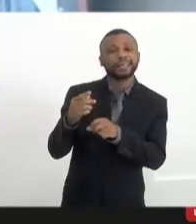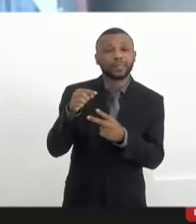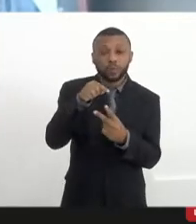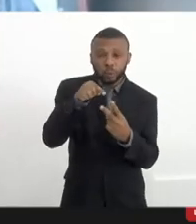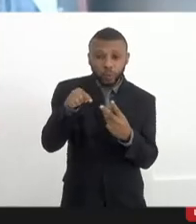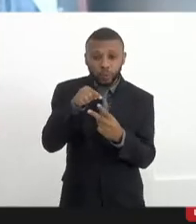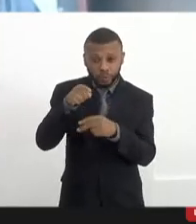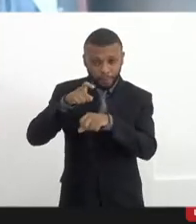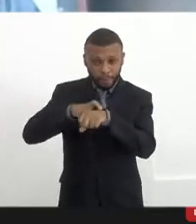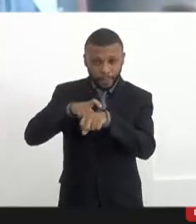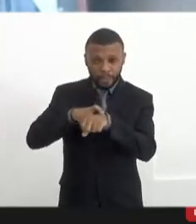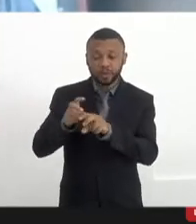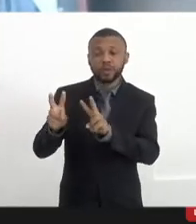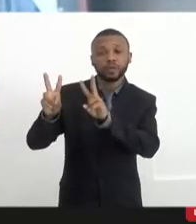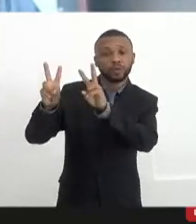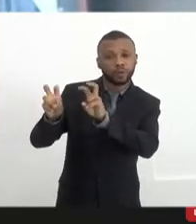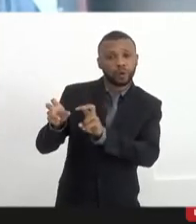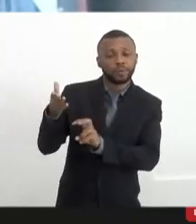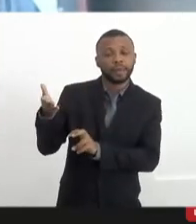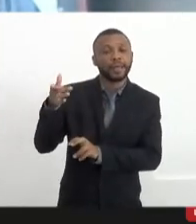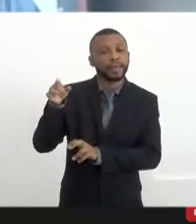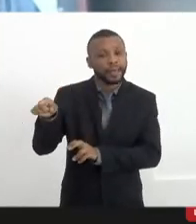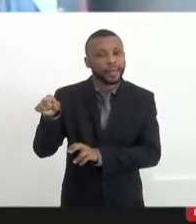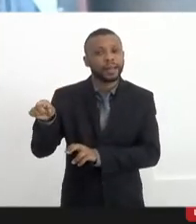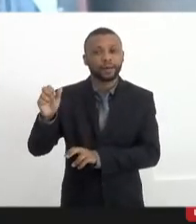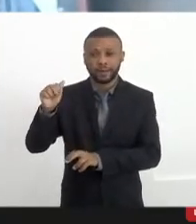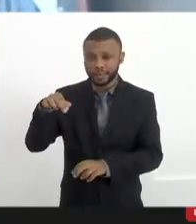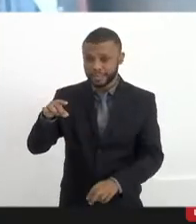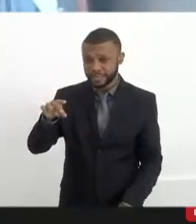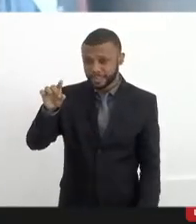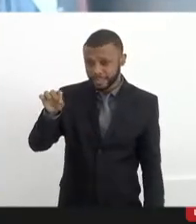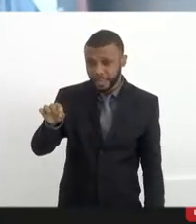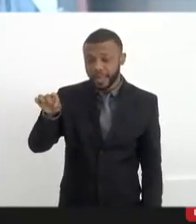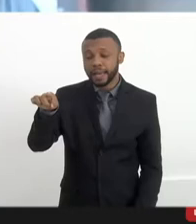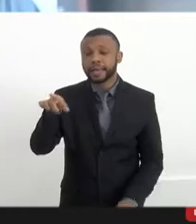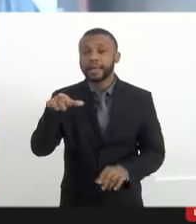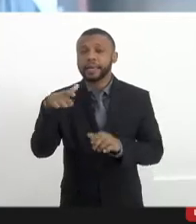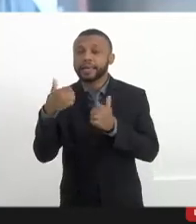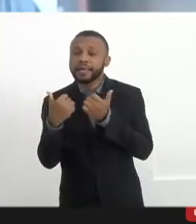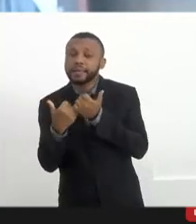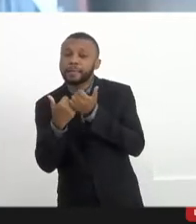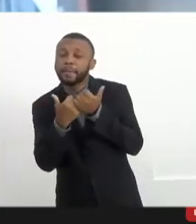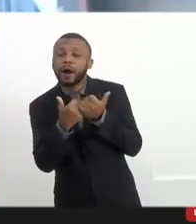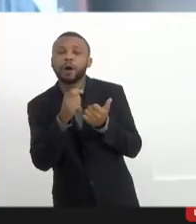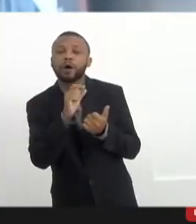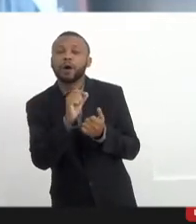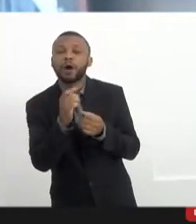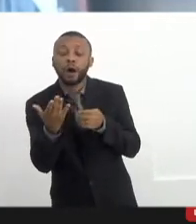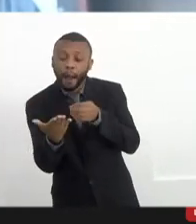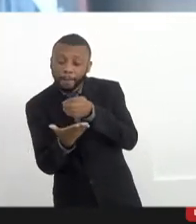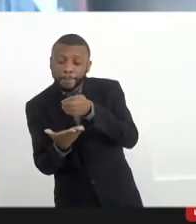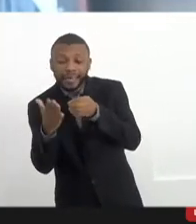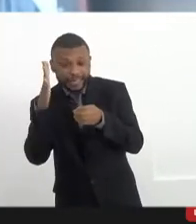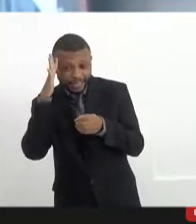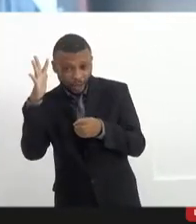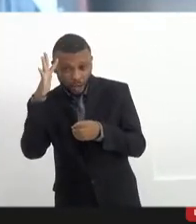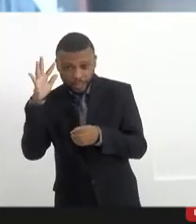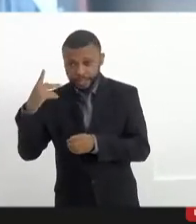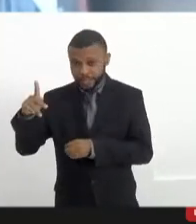e ele se escora, se escora, quer dizer, se fundamenta num